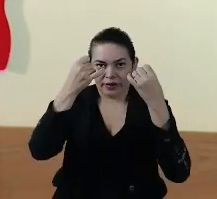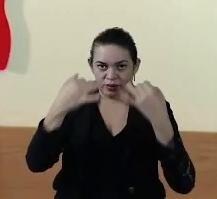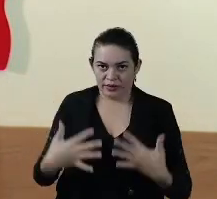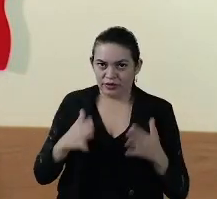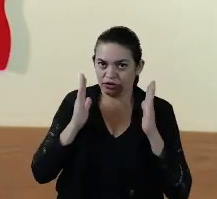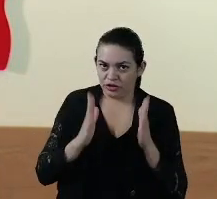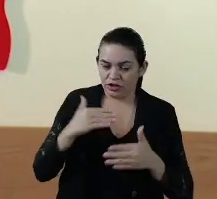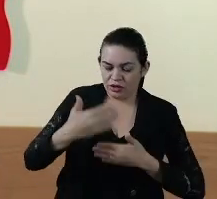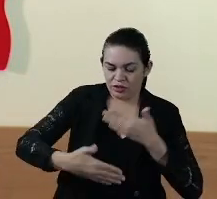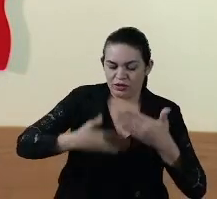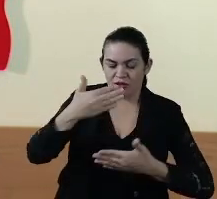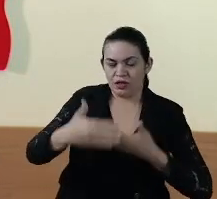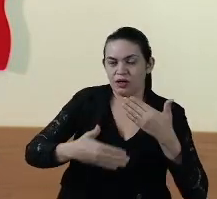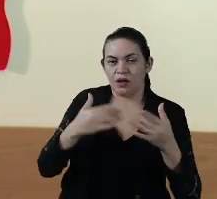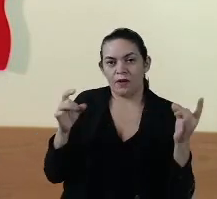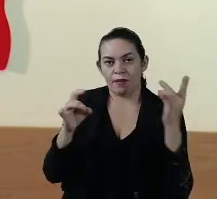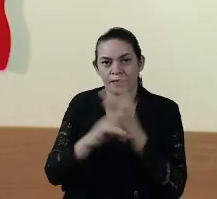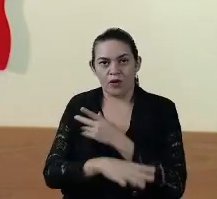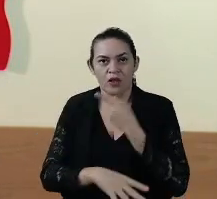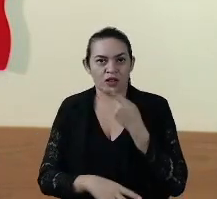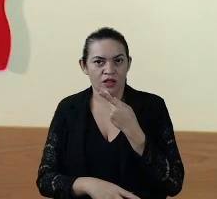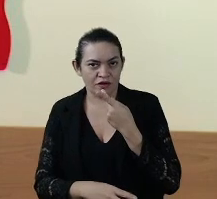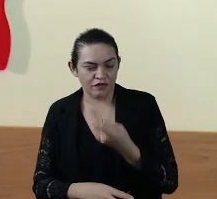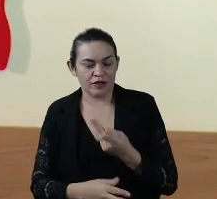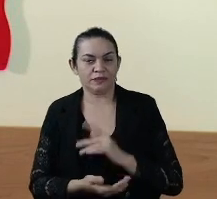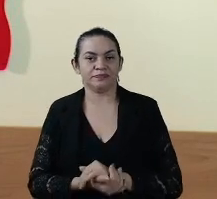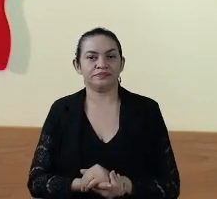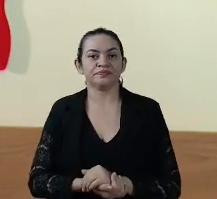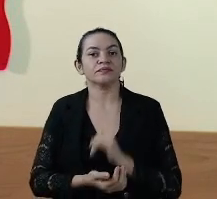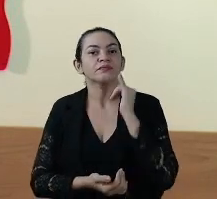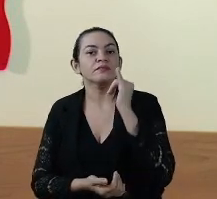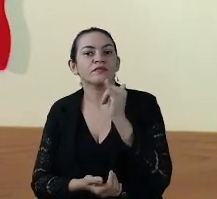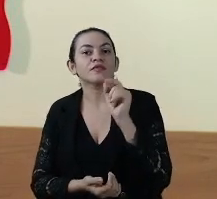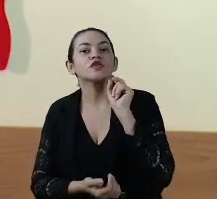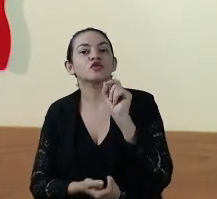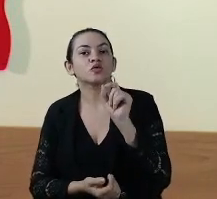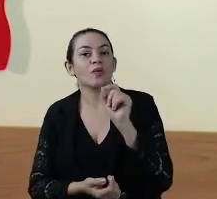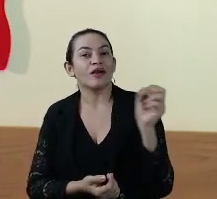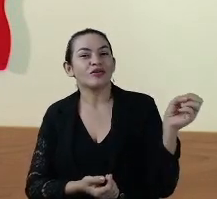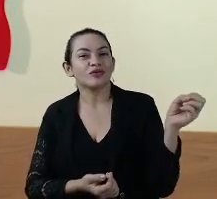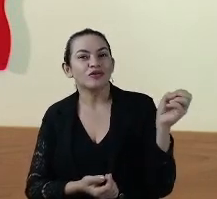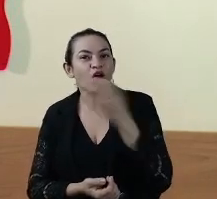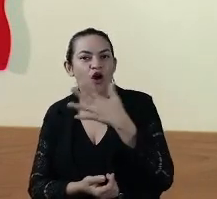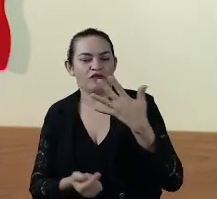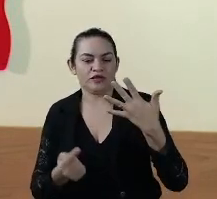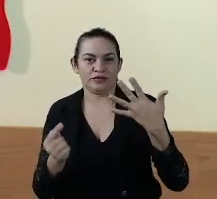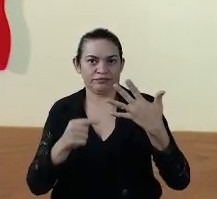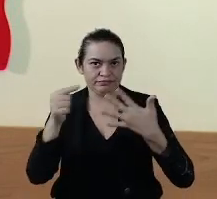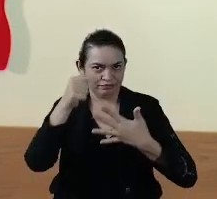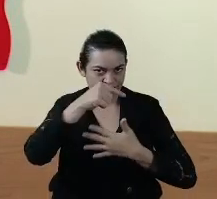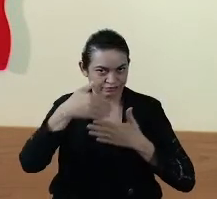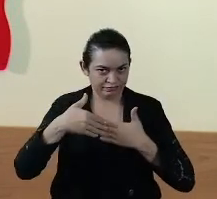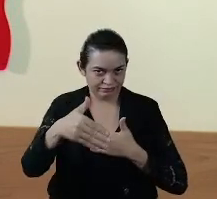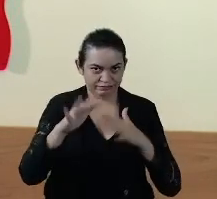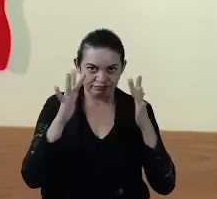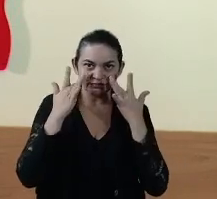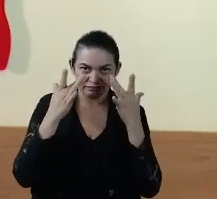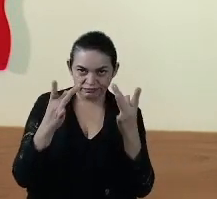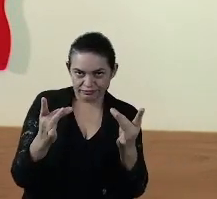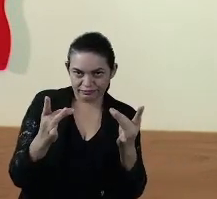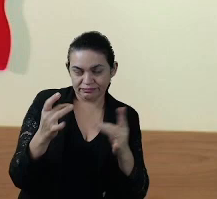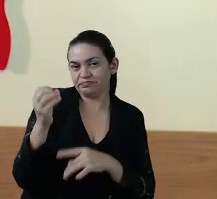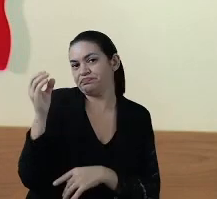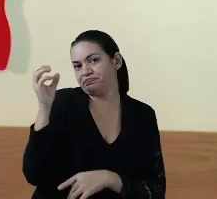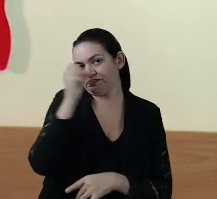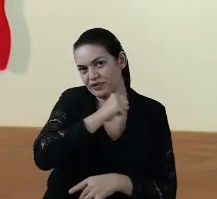já caminhando para a conclusão dessa fala, mencionar a vocês as novas medidas. Muito